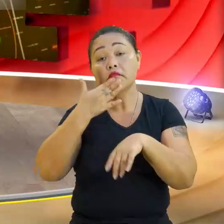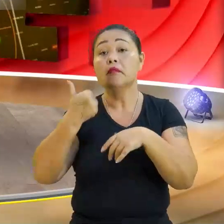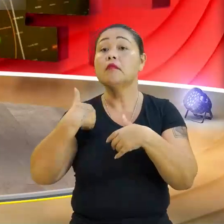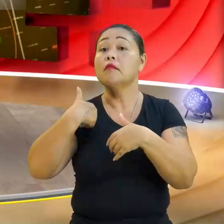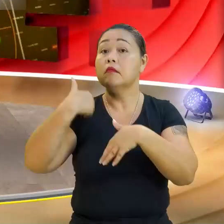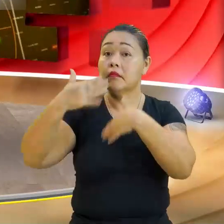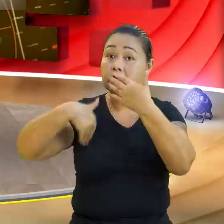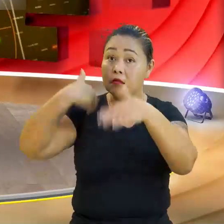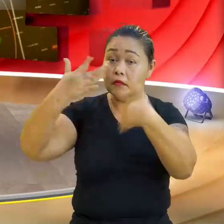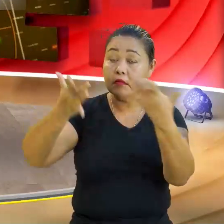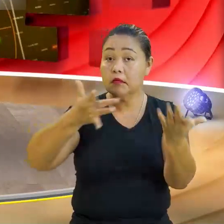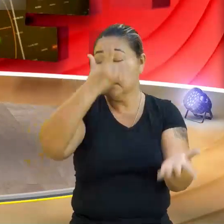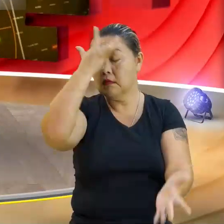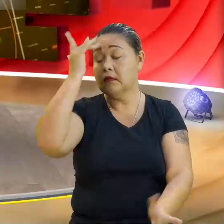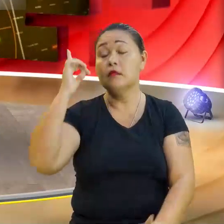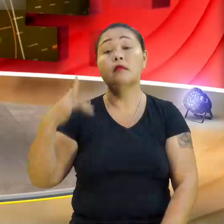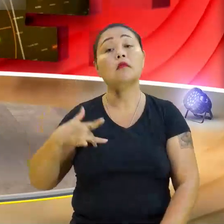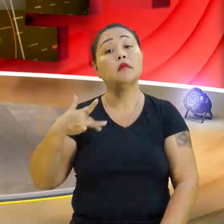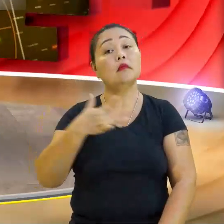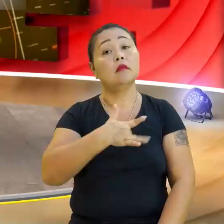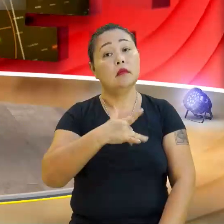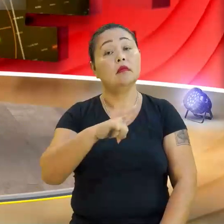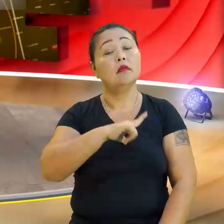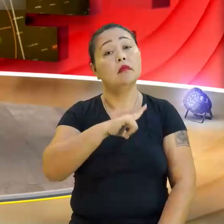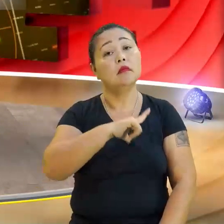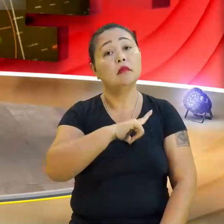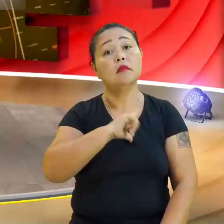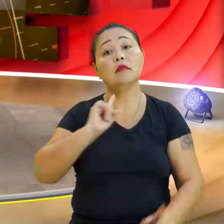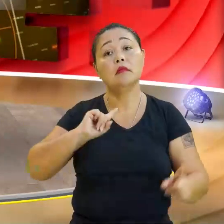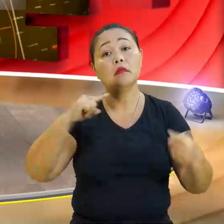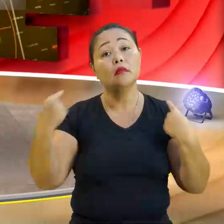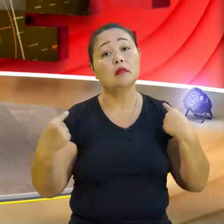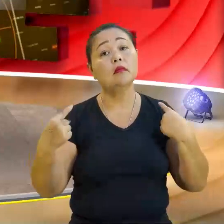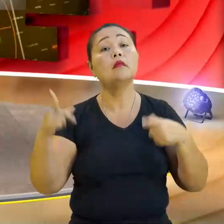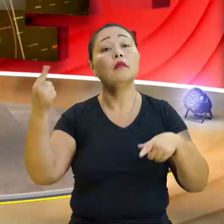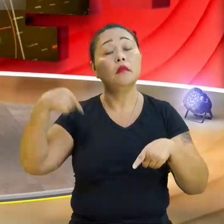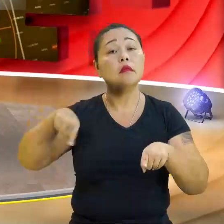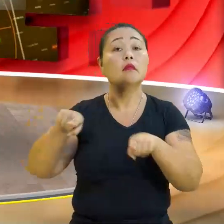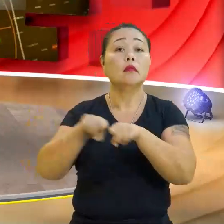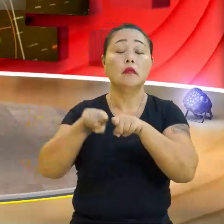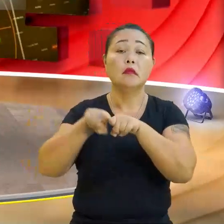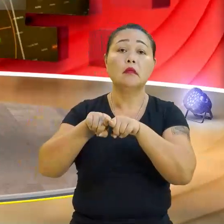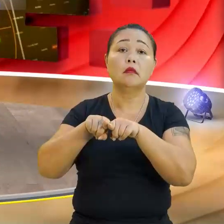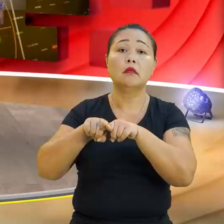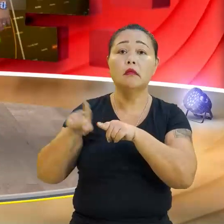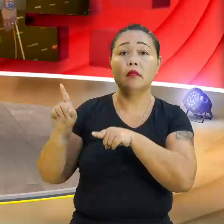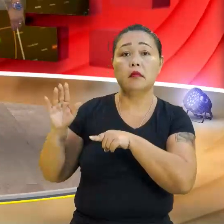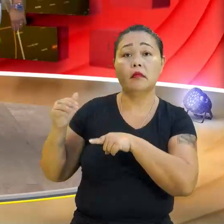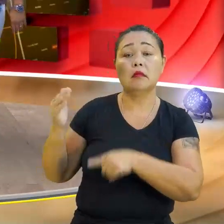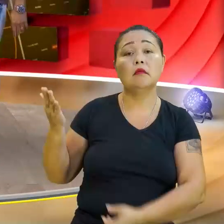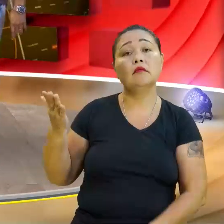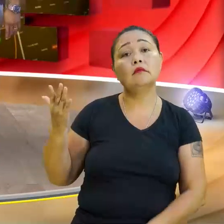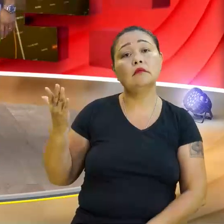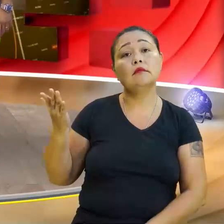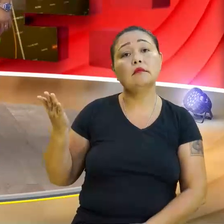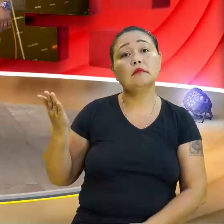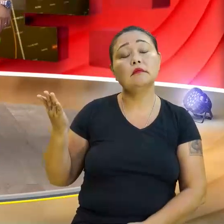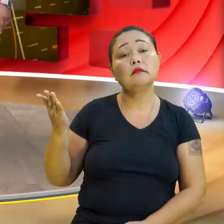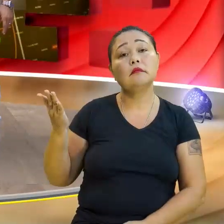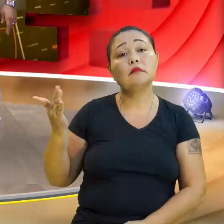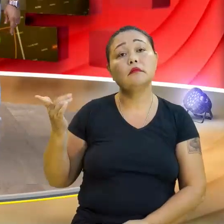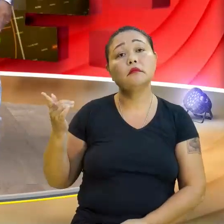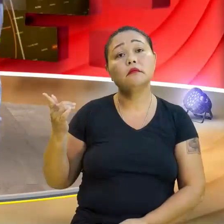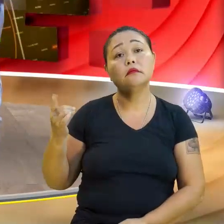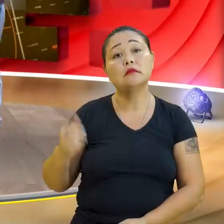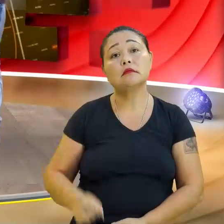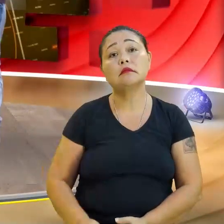saudáveis. É inversamente proporcional. Então, aqui fica meio contraditório, né? Aqui, vou chegar só um pouquinho mais pertinho aqui, para a gente mostrar. Olha,